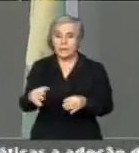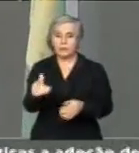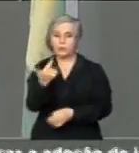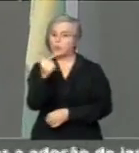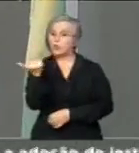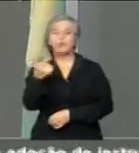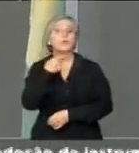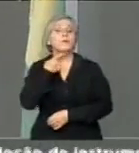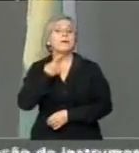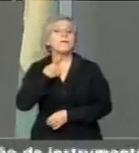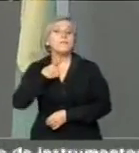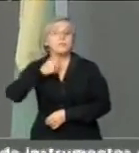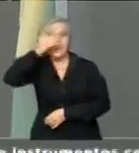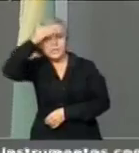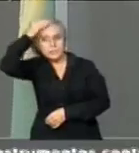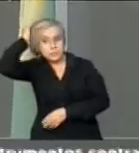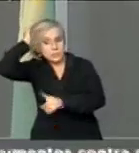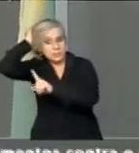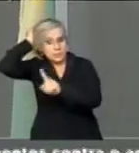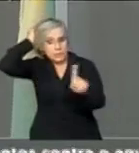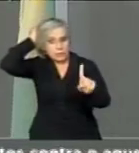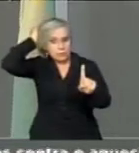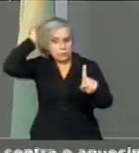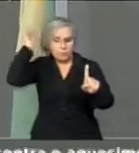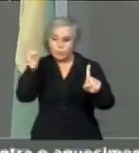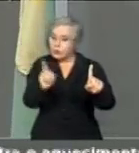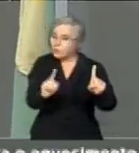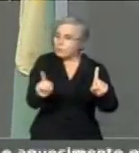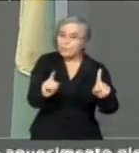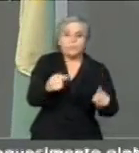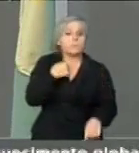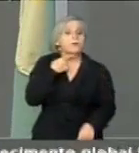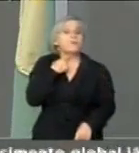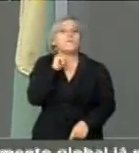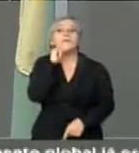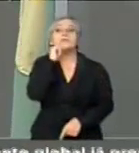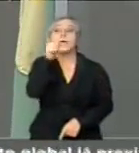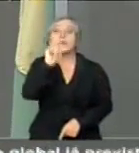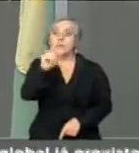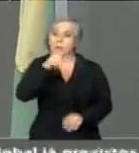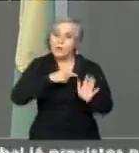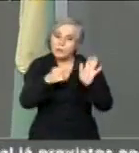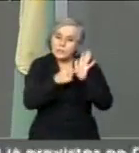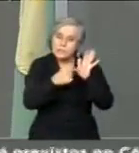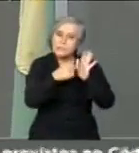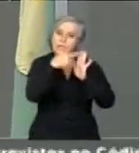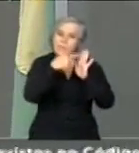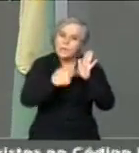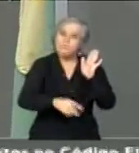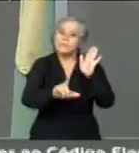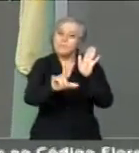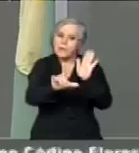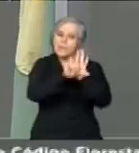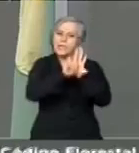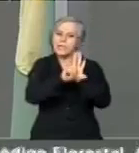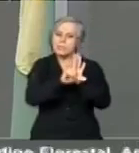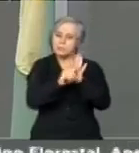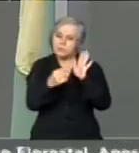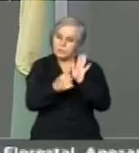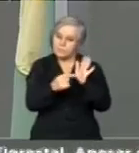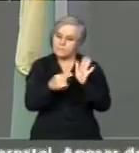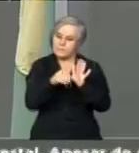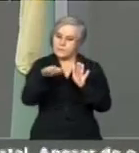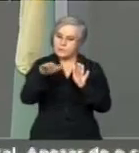vontade de Eduardo Cunha, não é a vontade de ninguém. É o que está no regimento. No caso, a